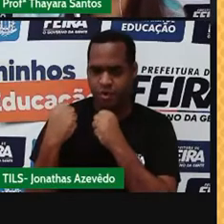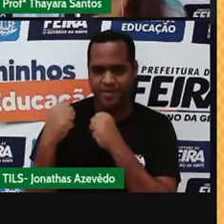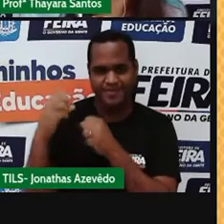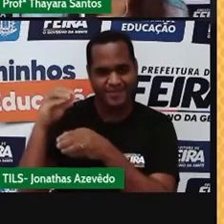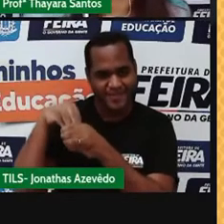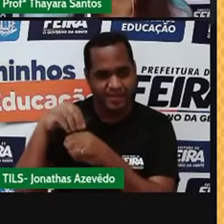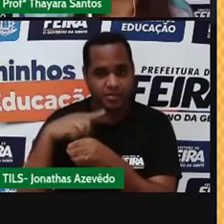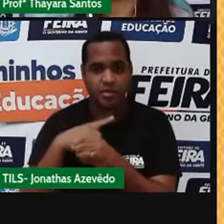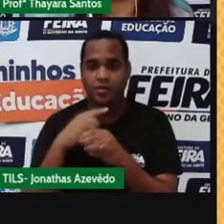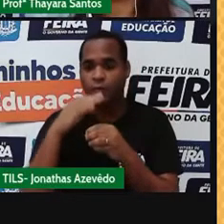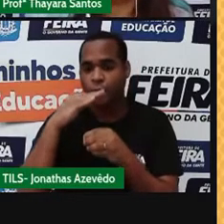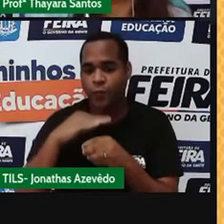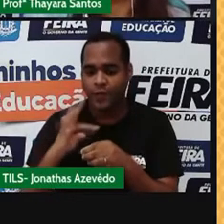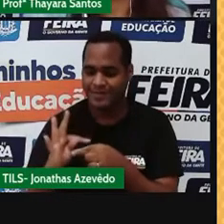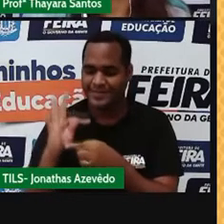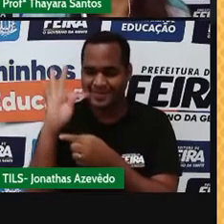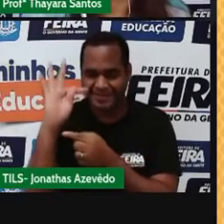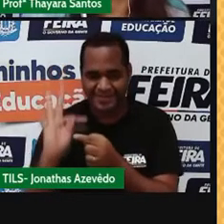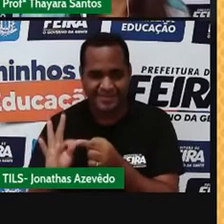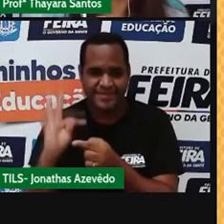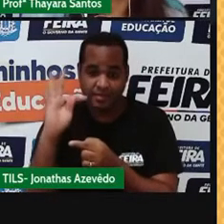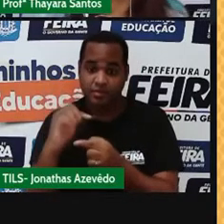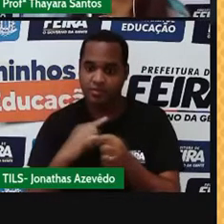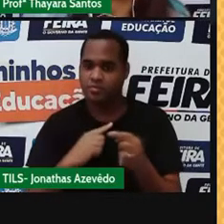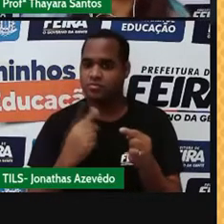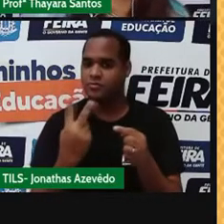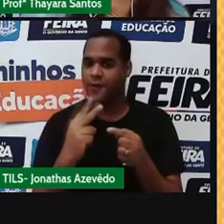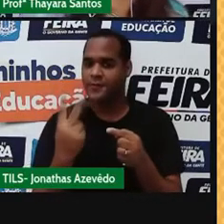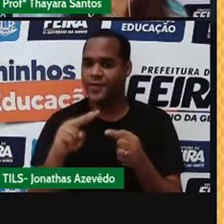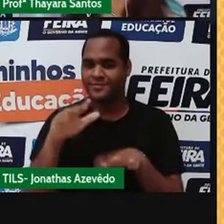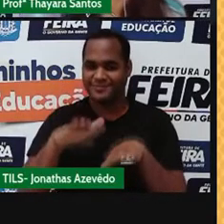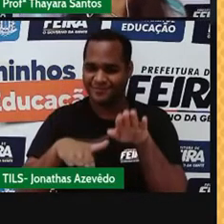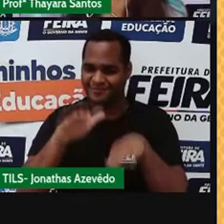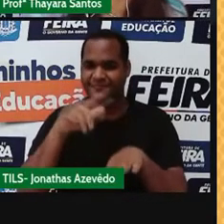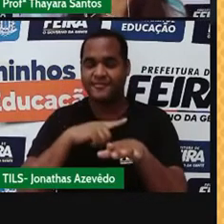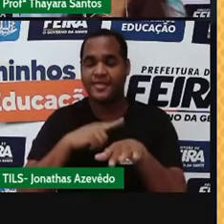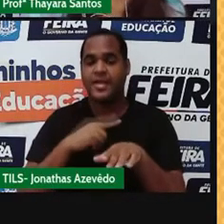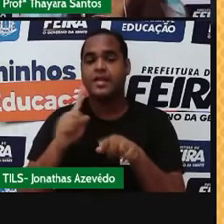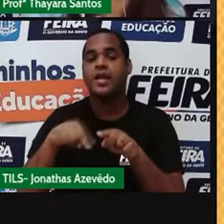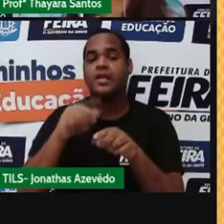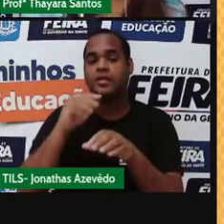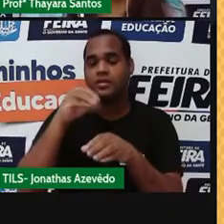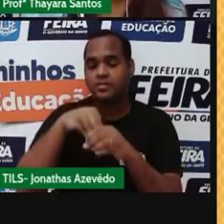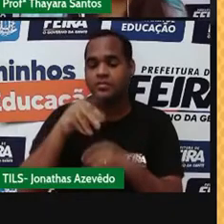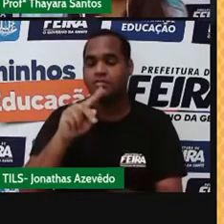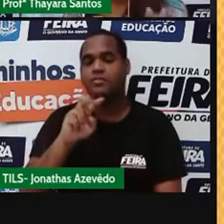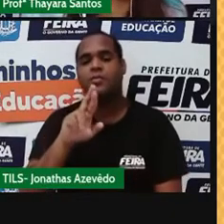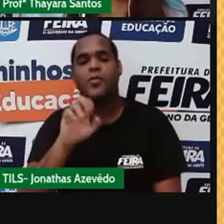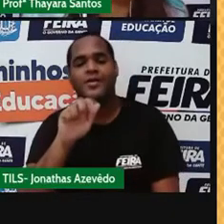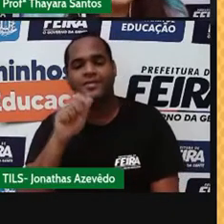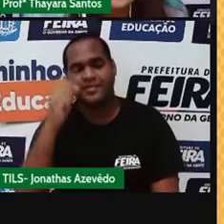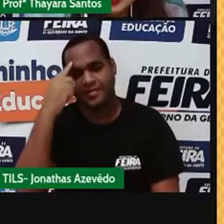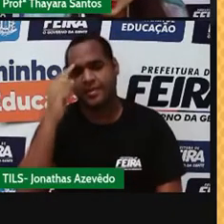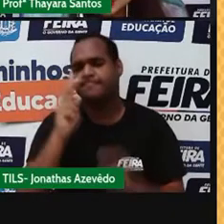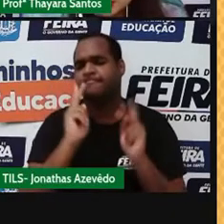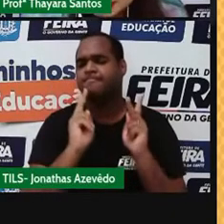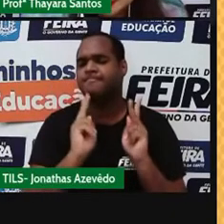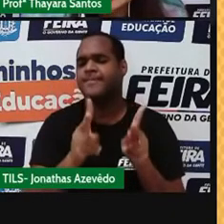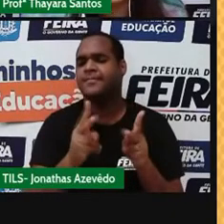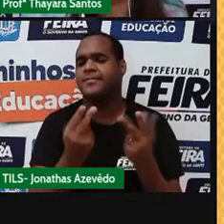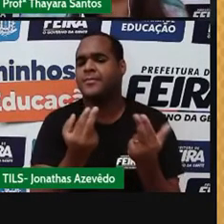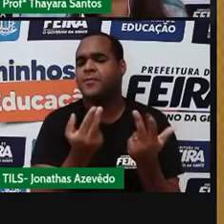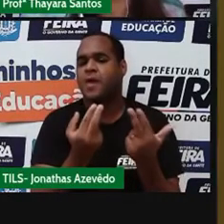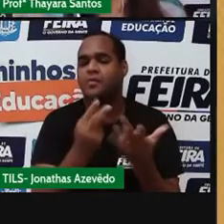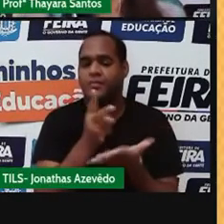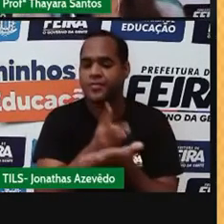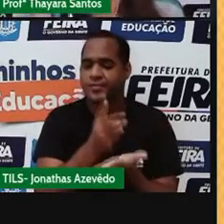temperatura, são duas propriedades e nesse caso das substâncias puras elas não se alteram, elas permanecem ali constantes.